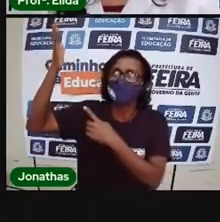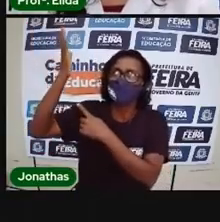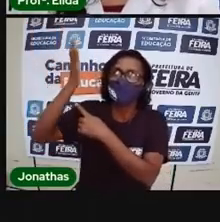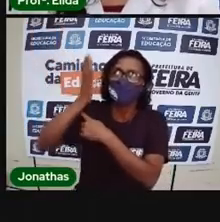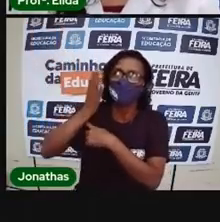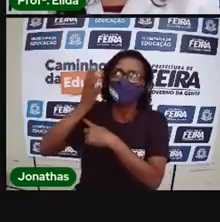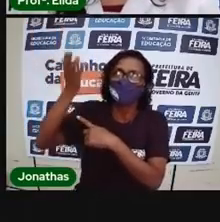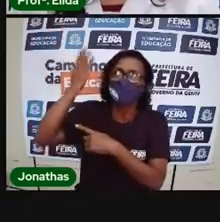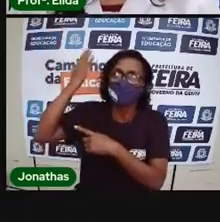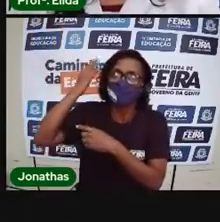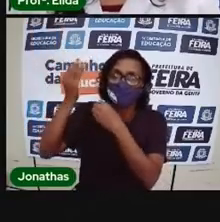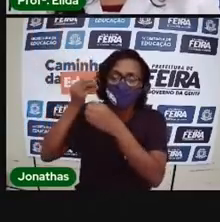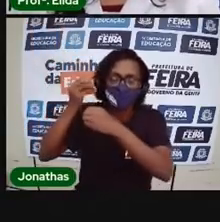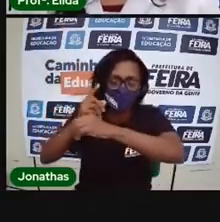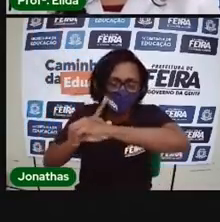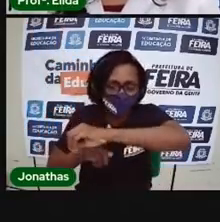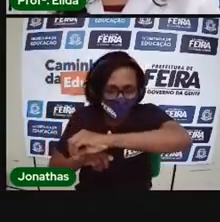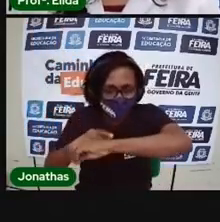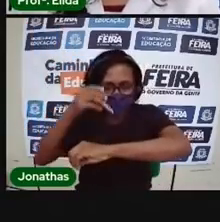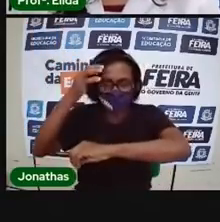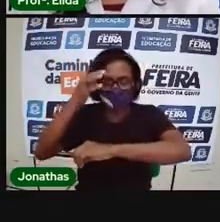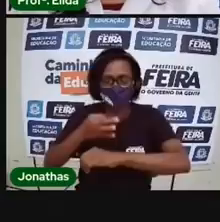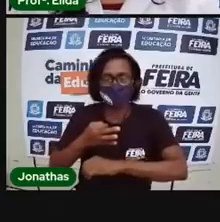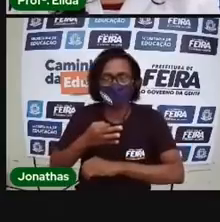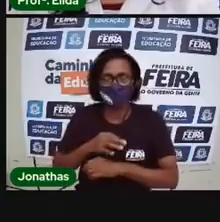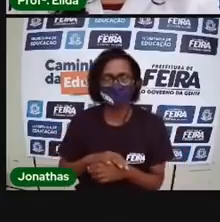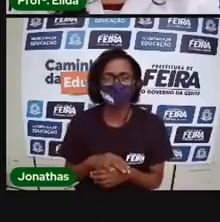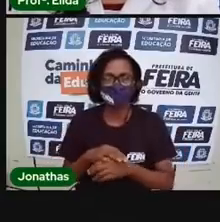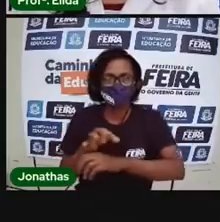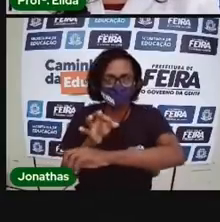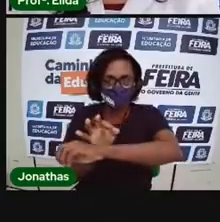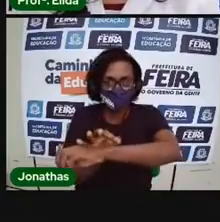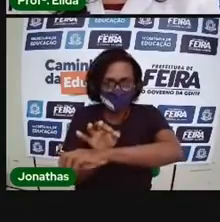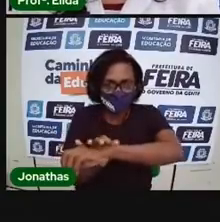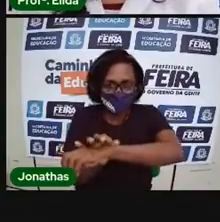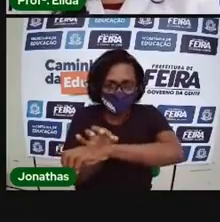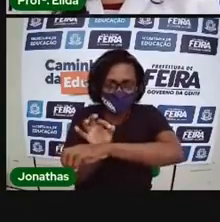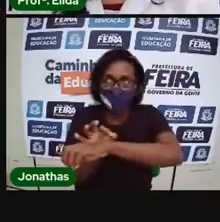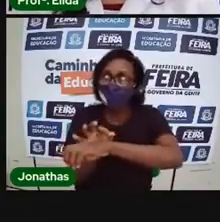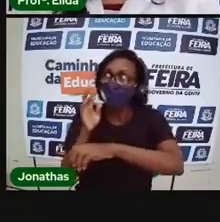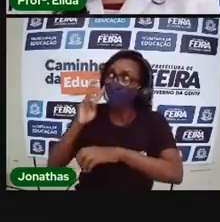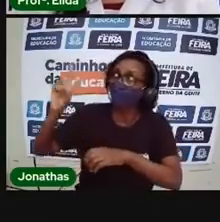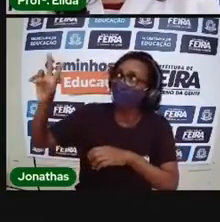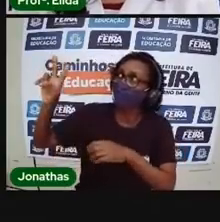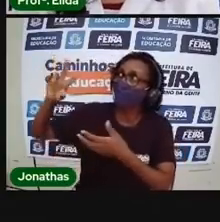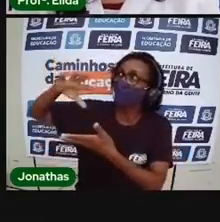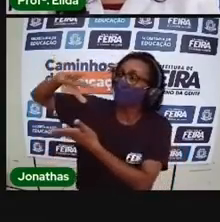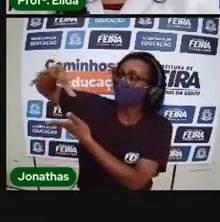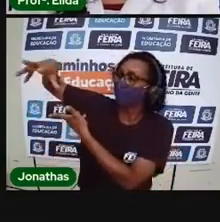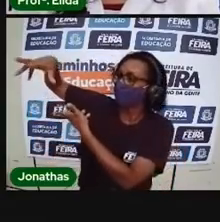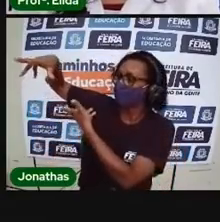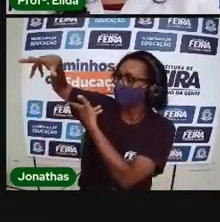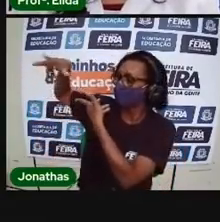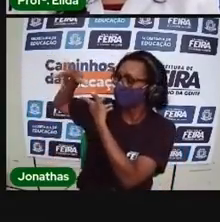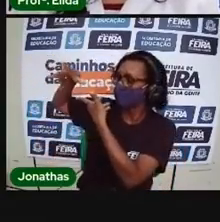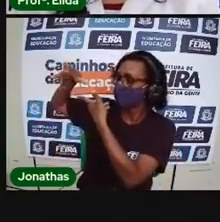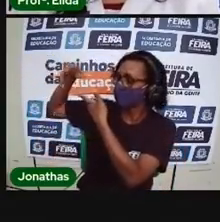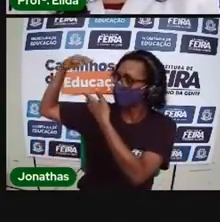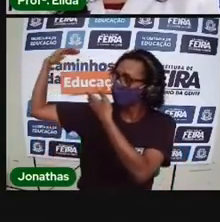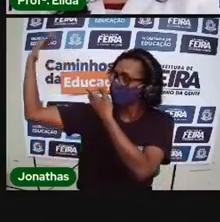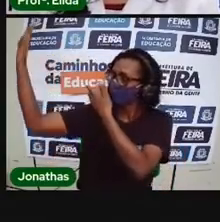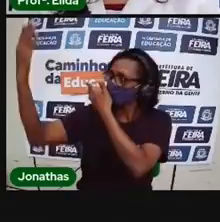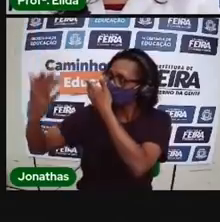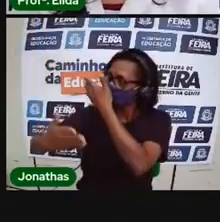primeiros relógios controlavam o tempo de acordo com a posição da Terra em relação ao sol,